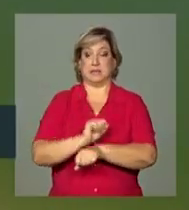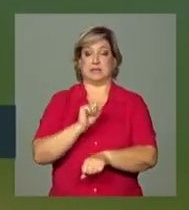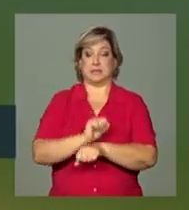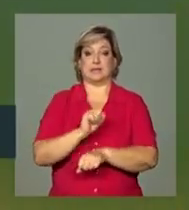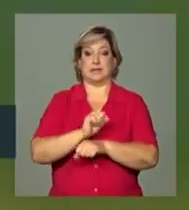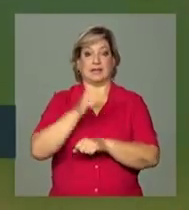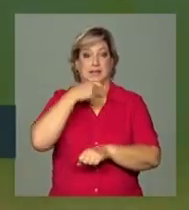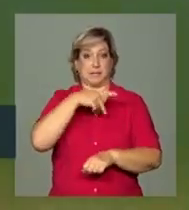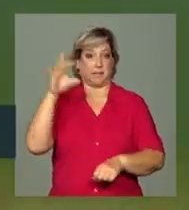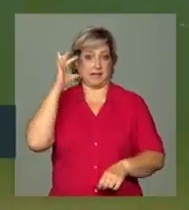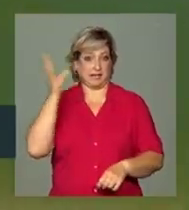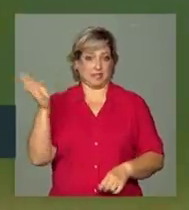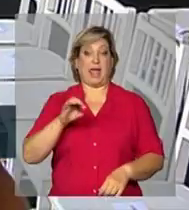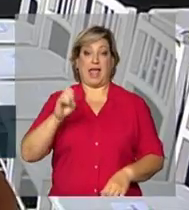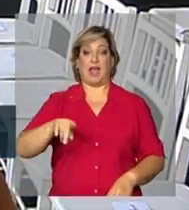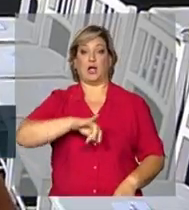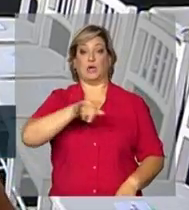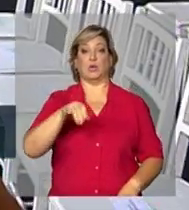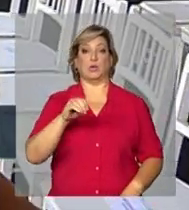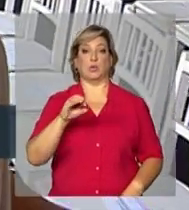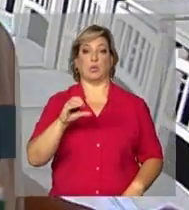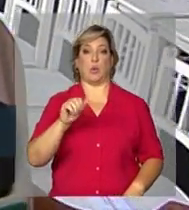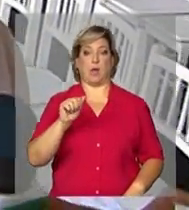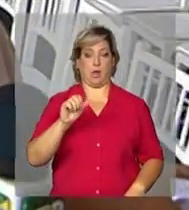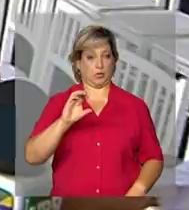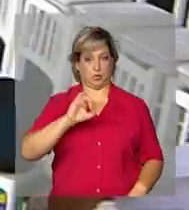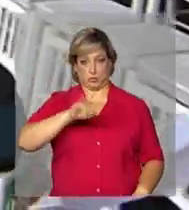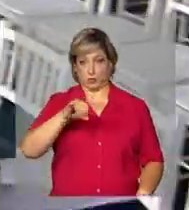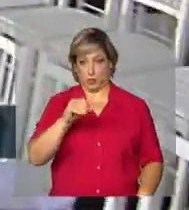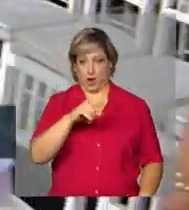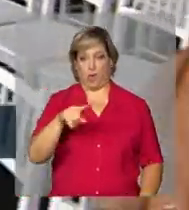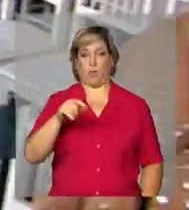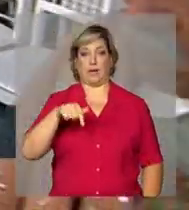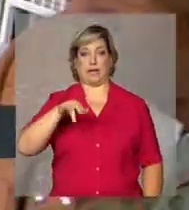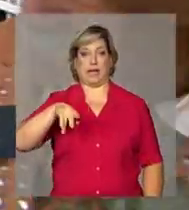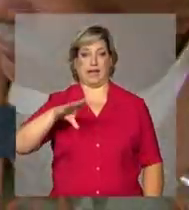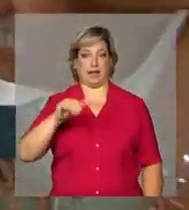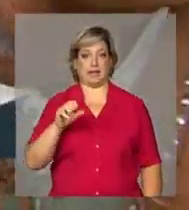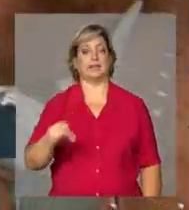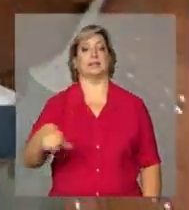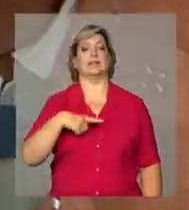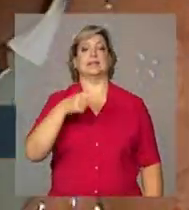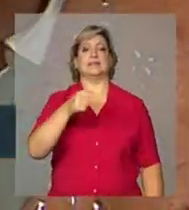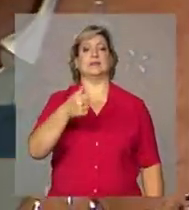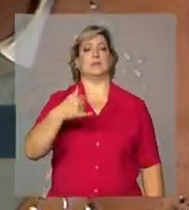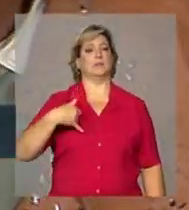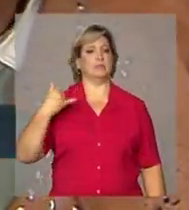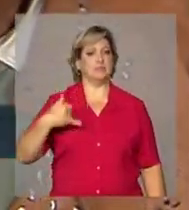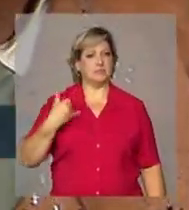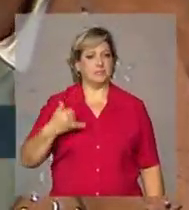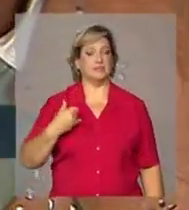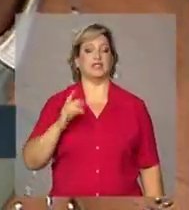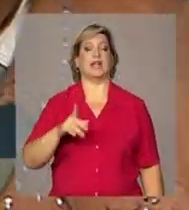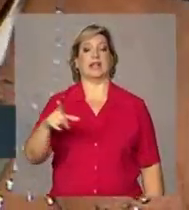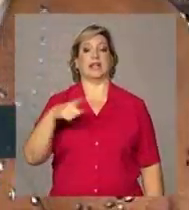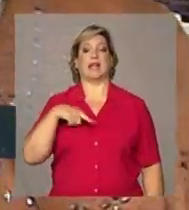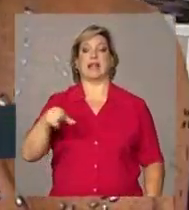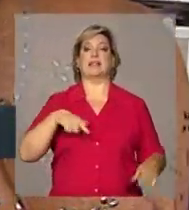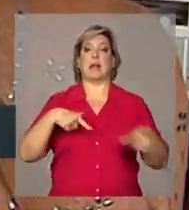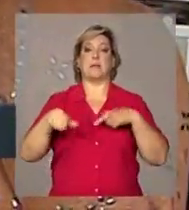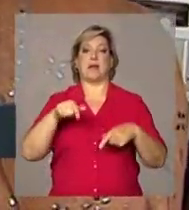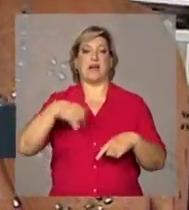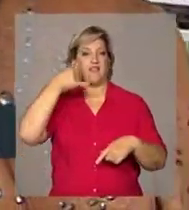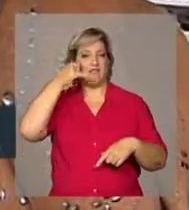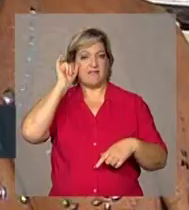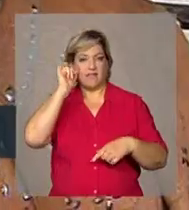presidenta Dilma Rousseff é o João de Quimca, de 71 anos. E você é vaqueiro aqui no município de Água Branca, né? Como